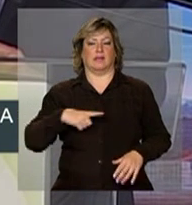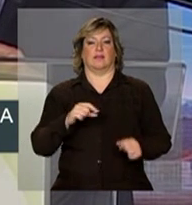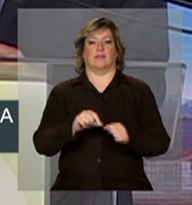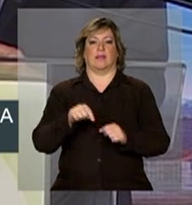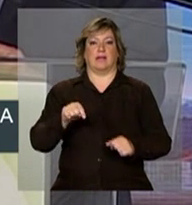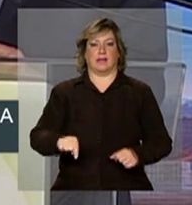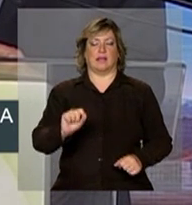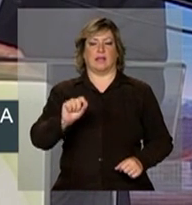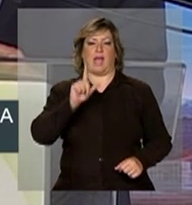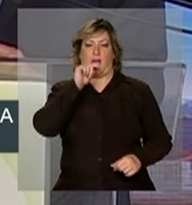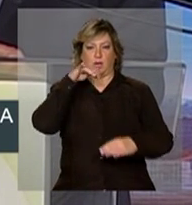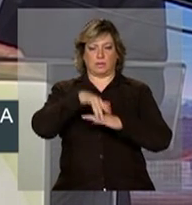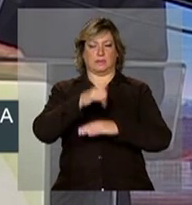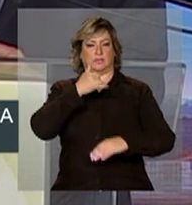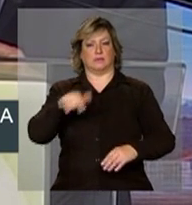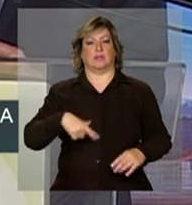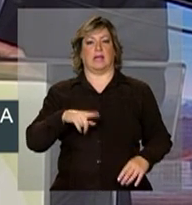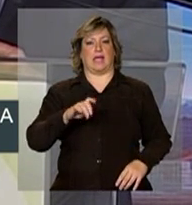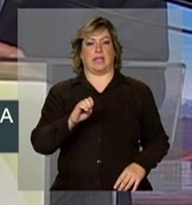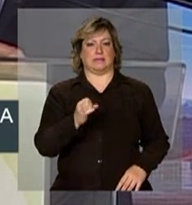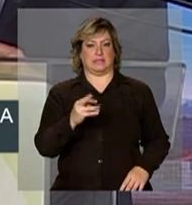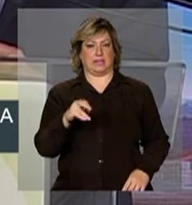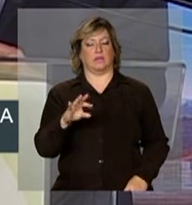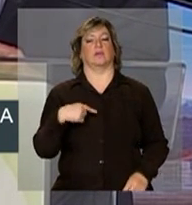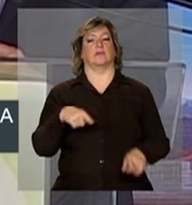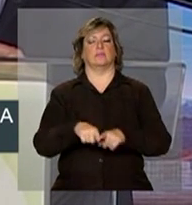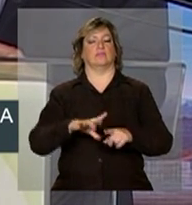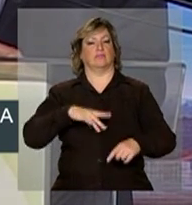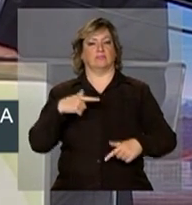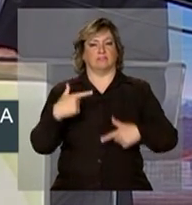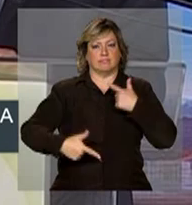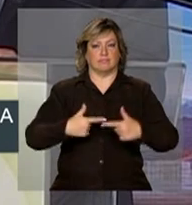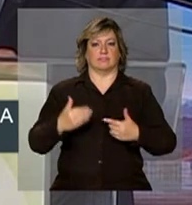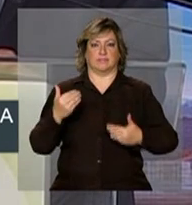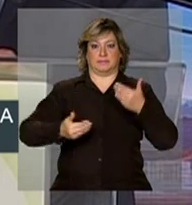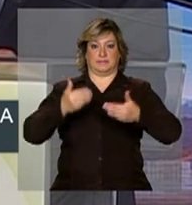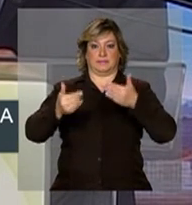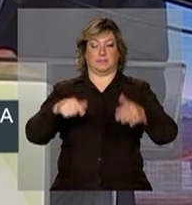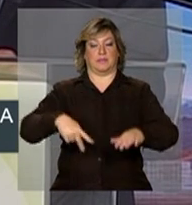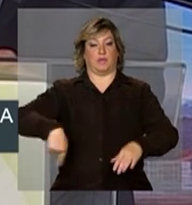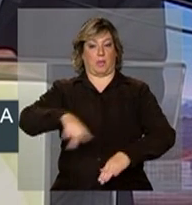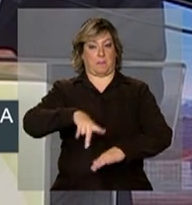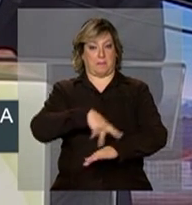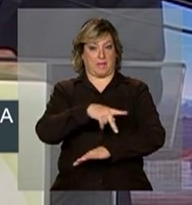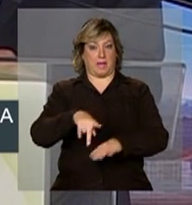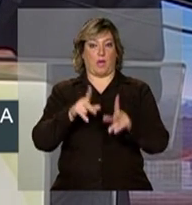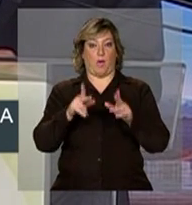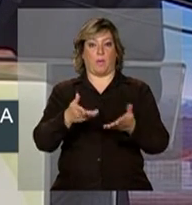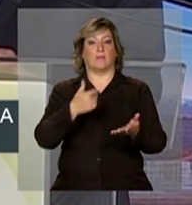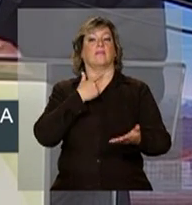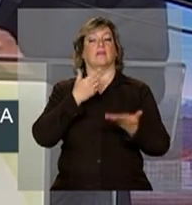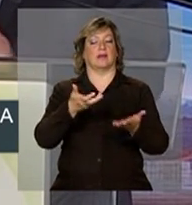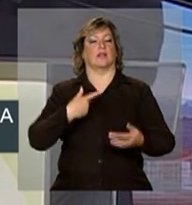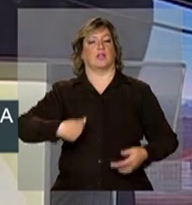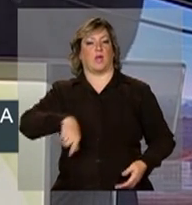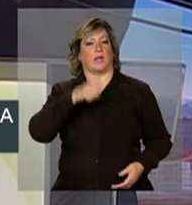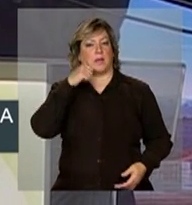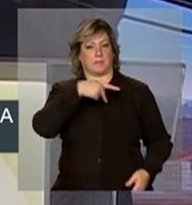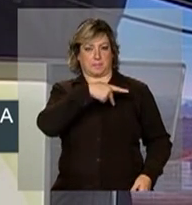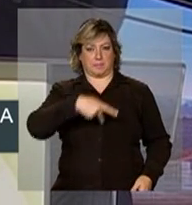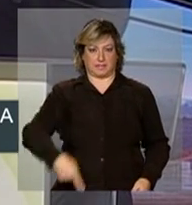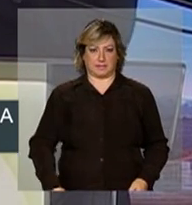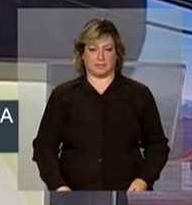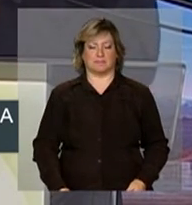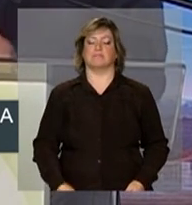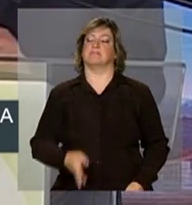o desafio de acelerar o processo de crescimento do nosso país assim como deseja a nossa presidenta reconheço